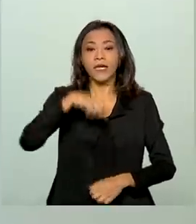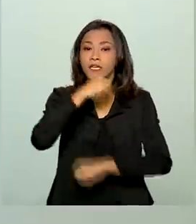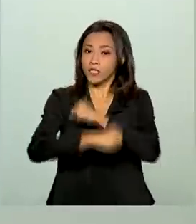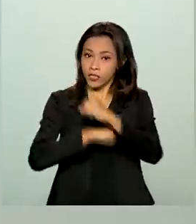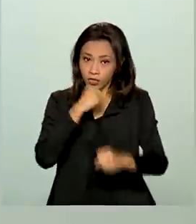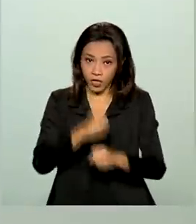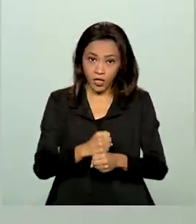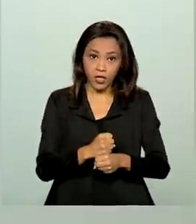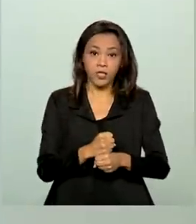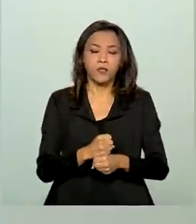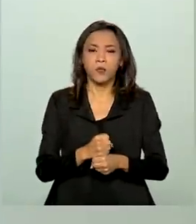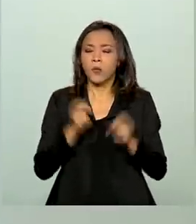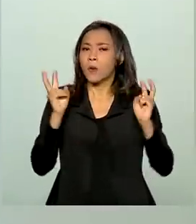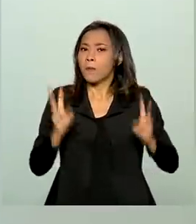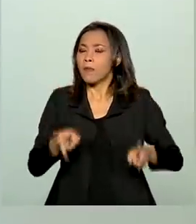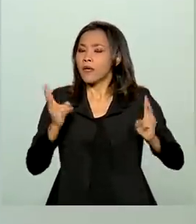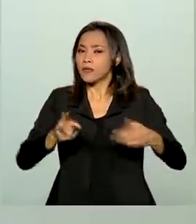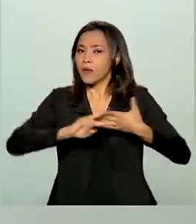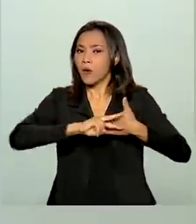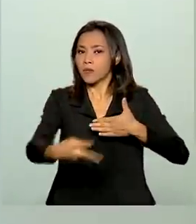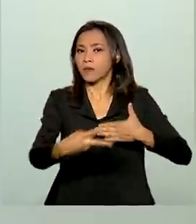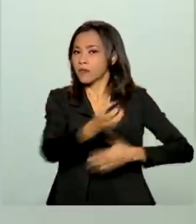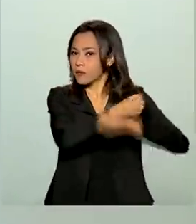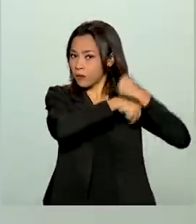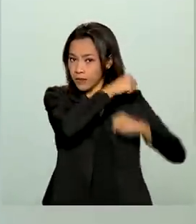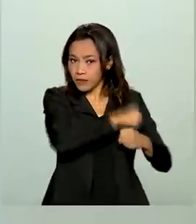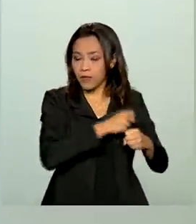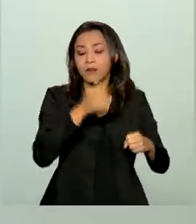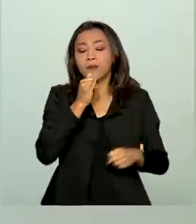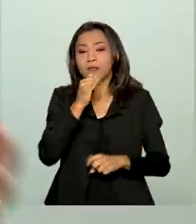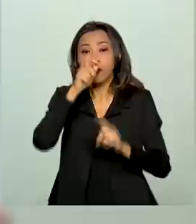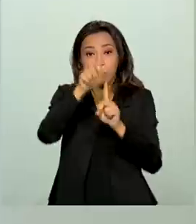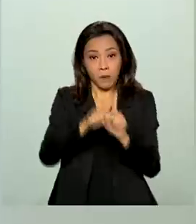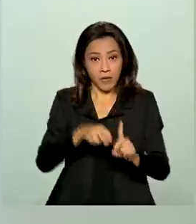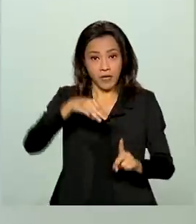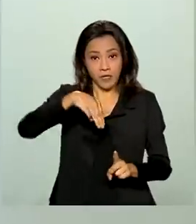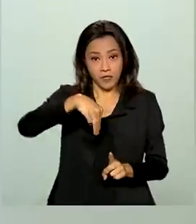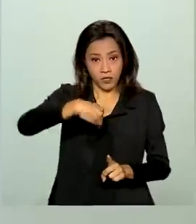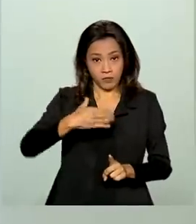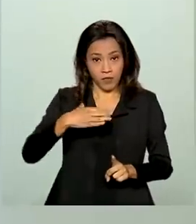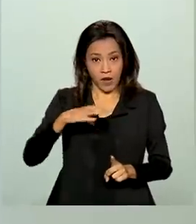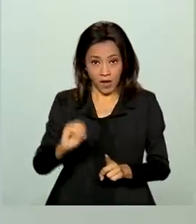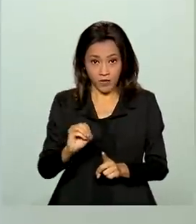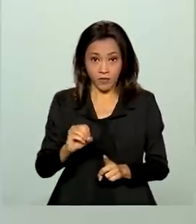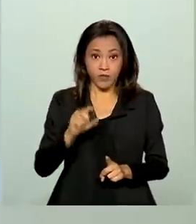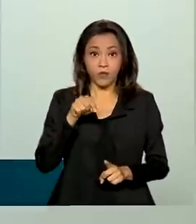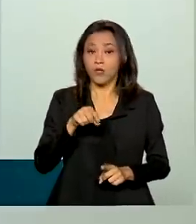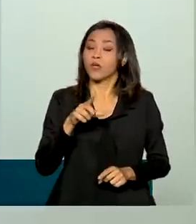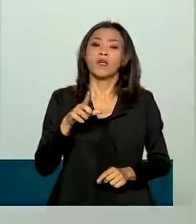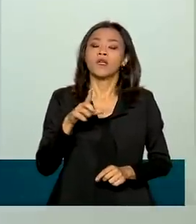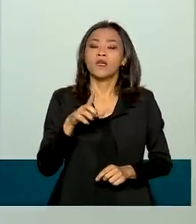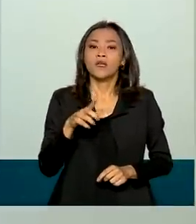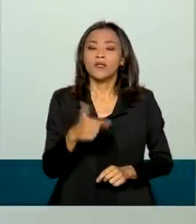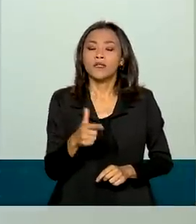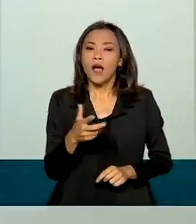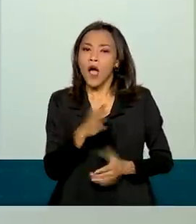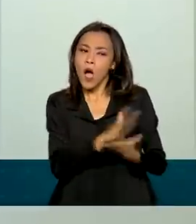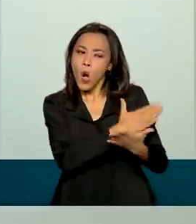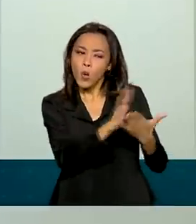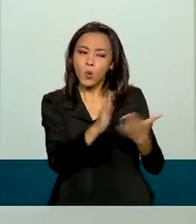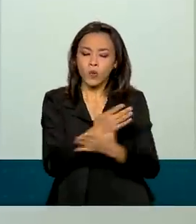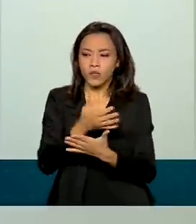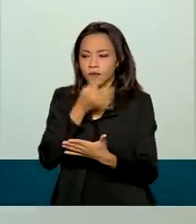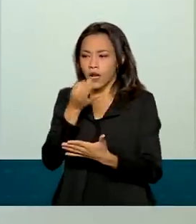impacto da pandemia no ano passado e o mês de março, por exemplo, não contaminou todo o trimestre como alguns economistas